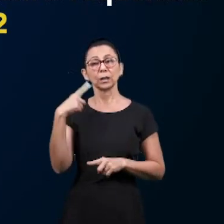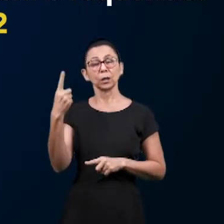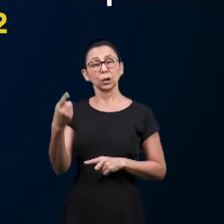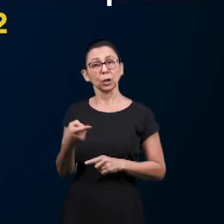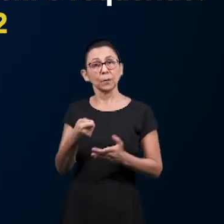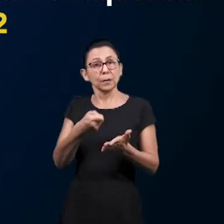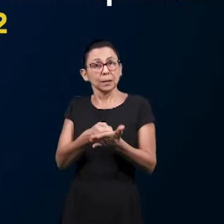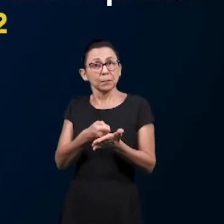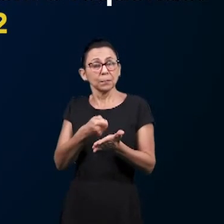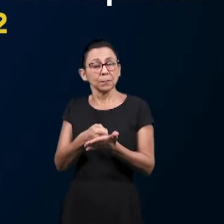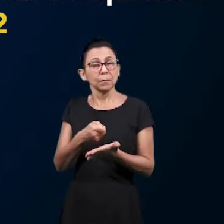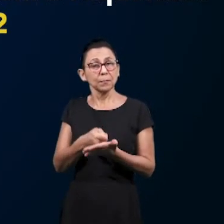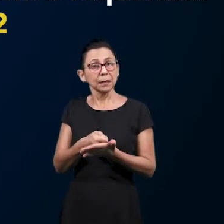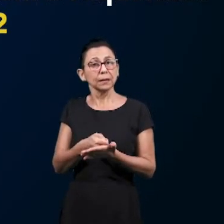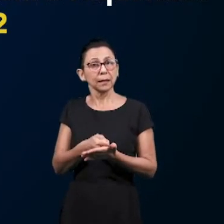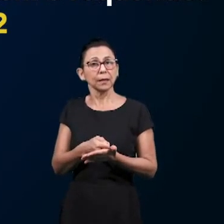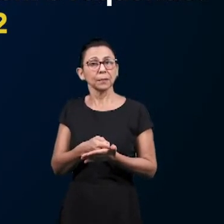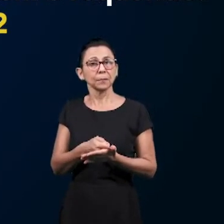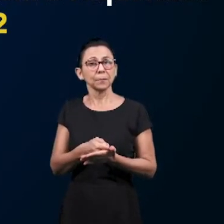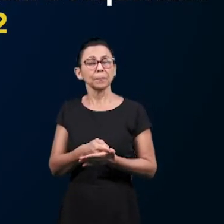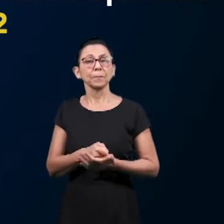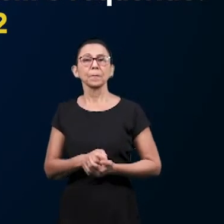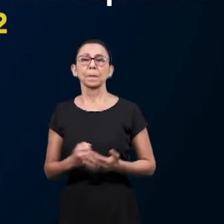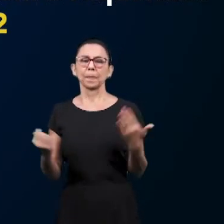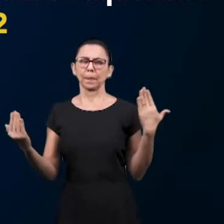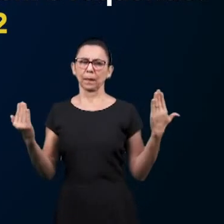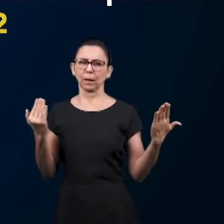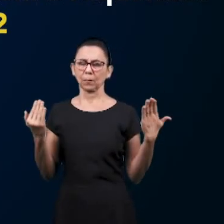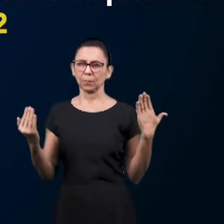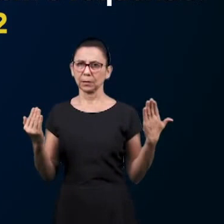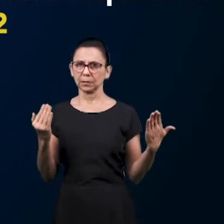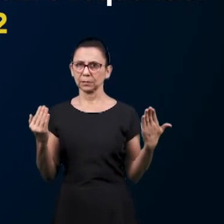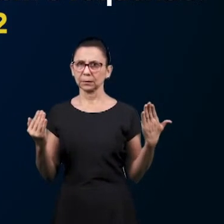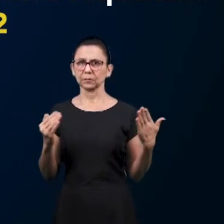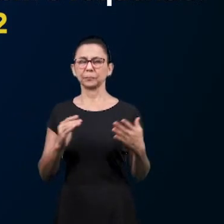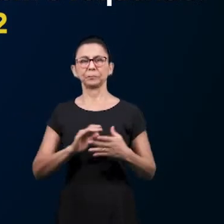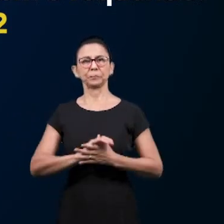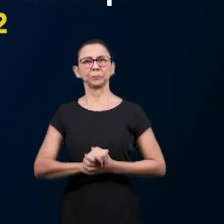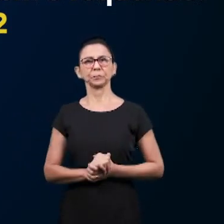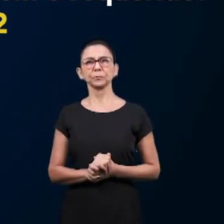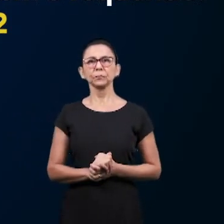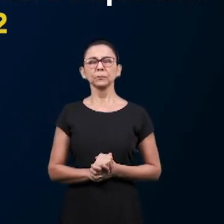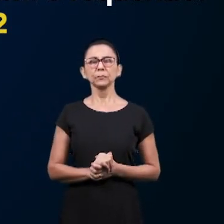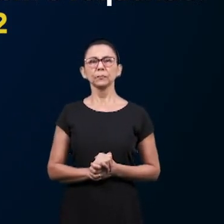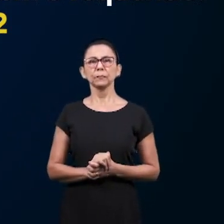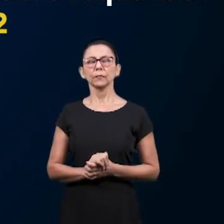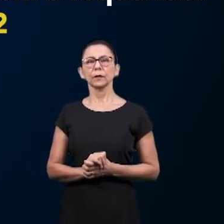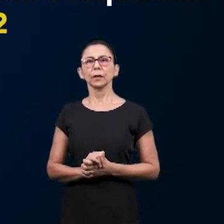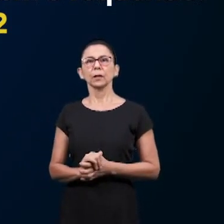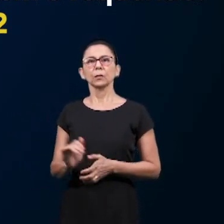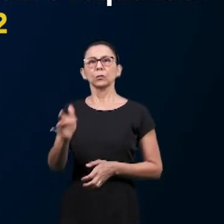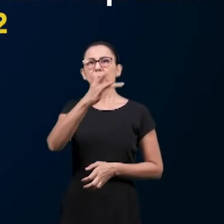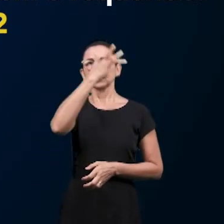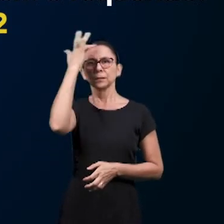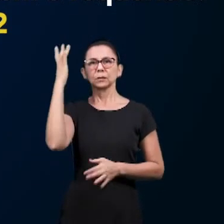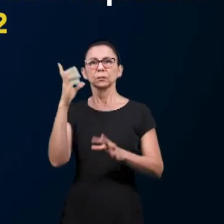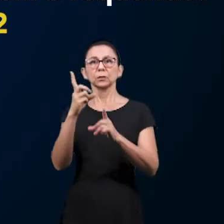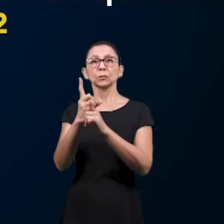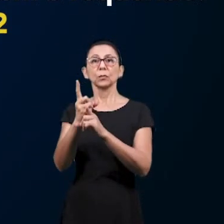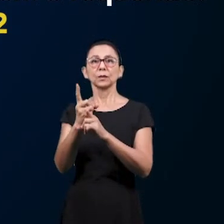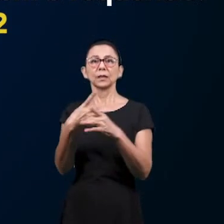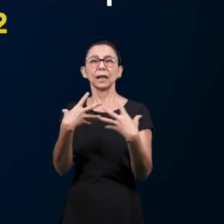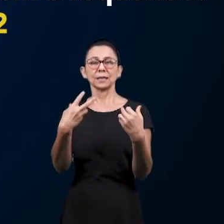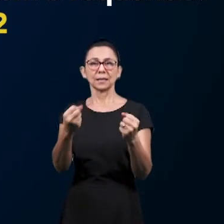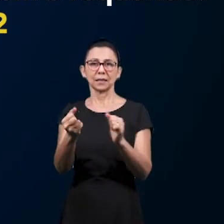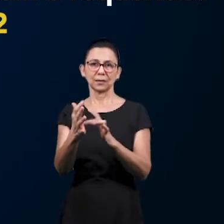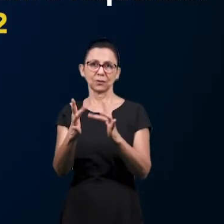requerido. Paralelo profético que podemos fazer para o encontro do homem com o Salvador, que é o